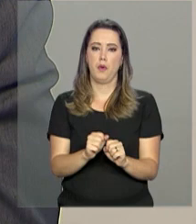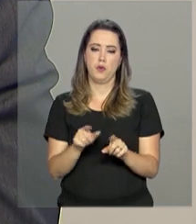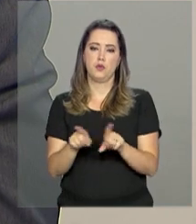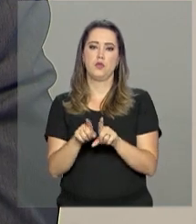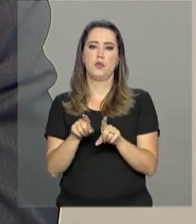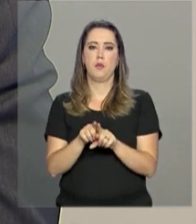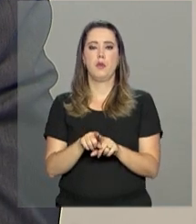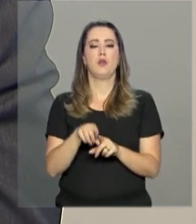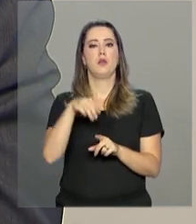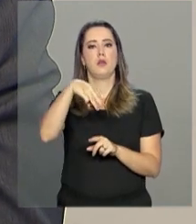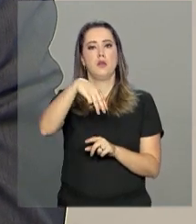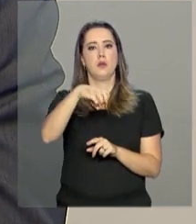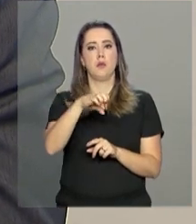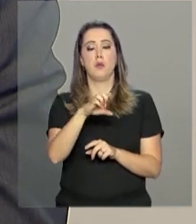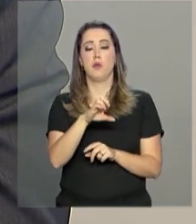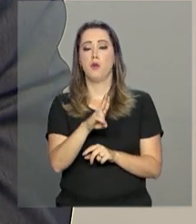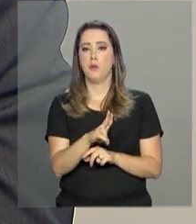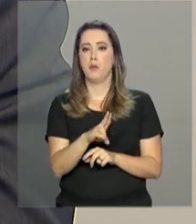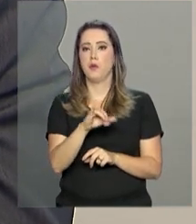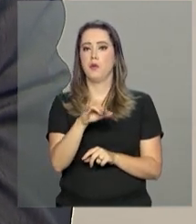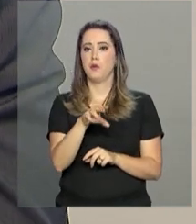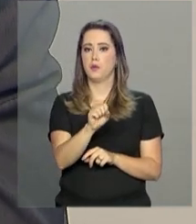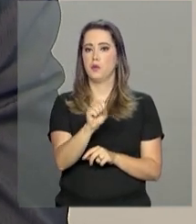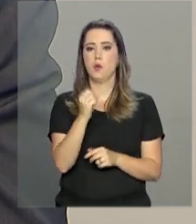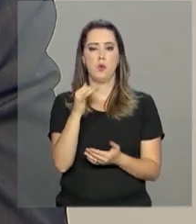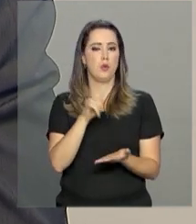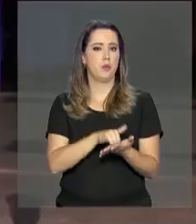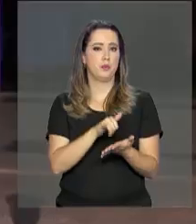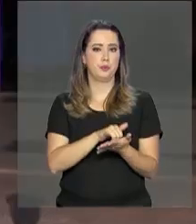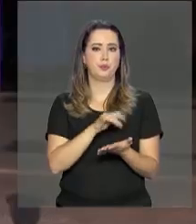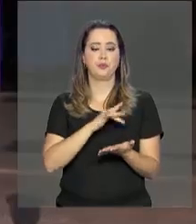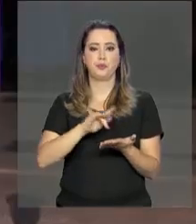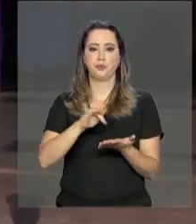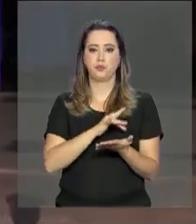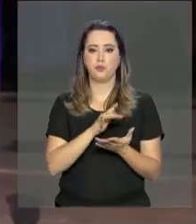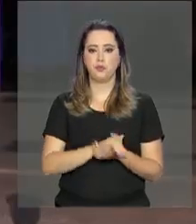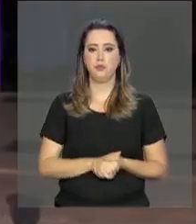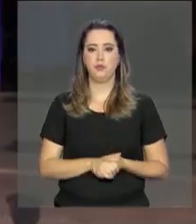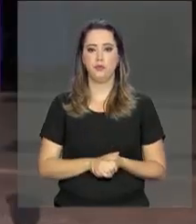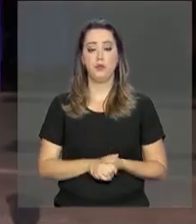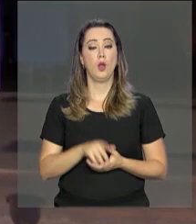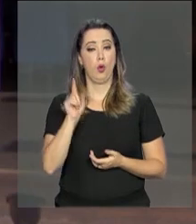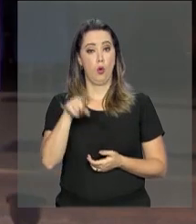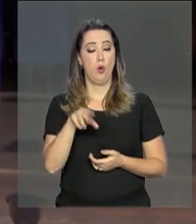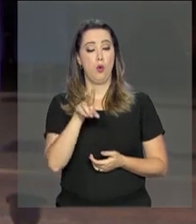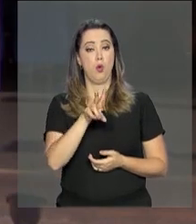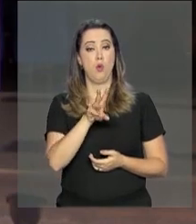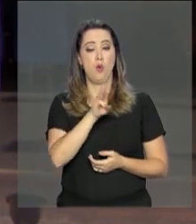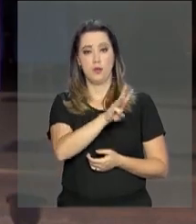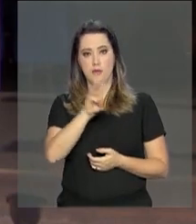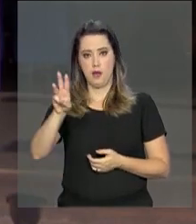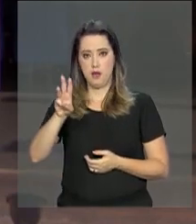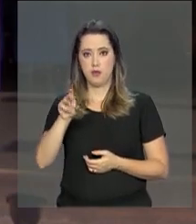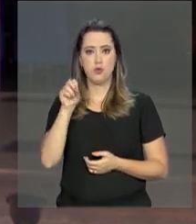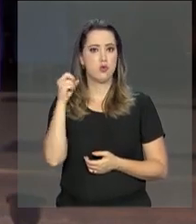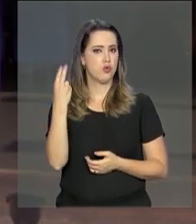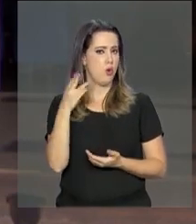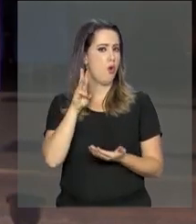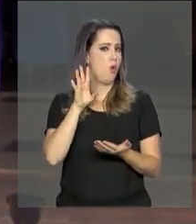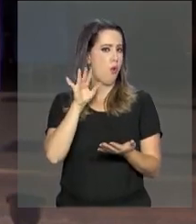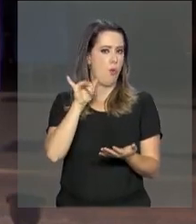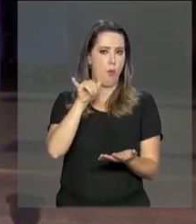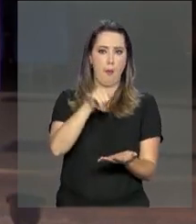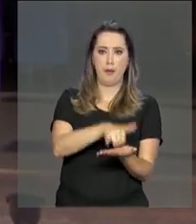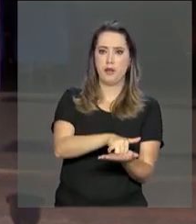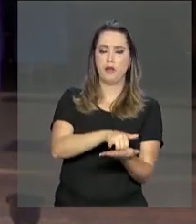tirar também pelo meu INSS, na internet ou no aplicativo de celular. O meu INSS pode ser acessado por computador ou smartphones